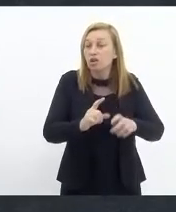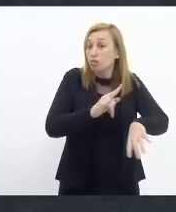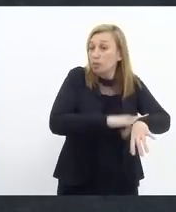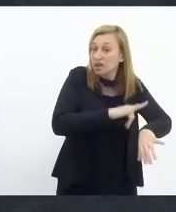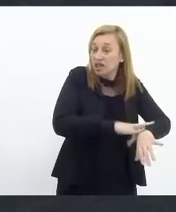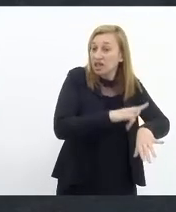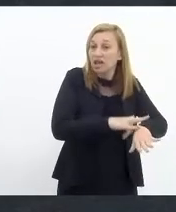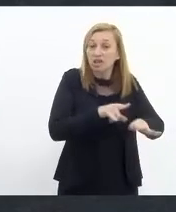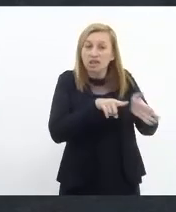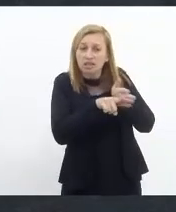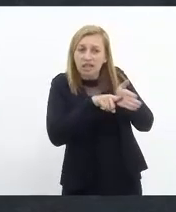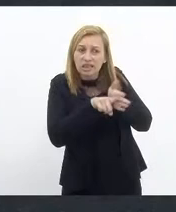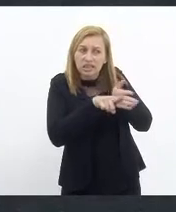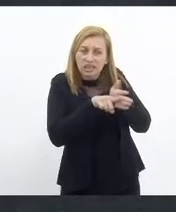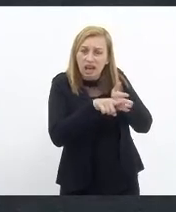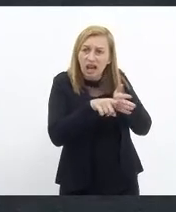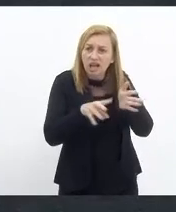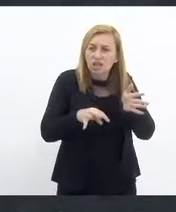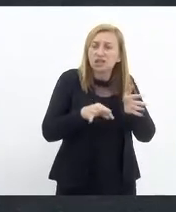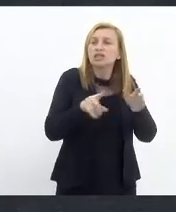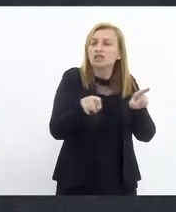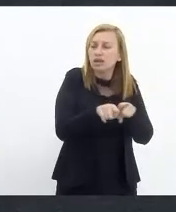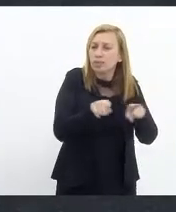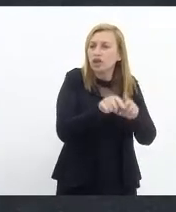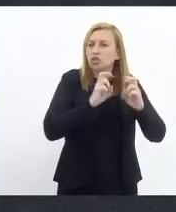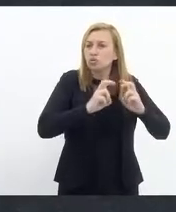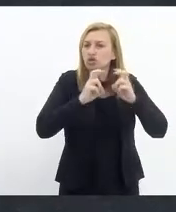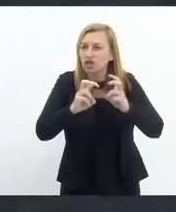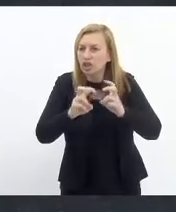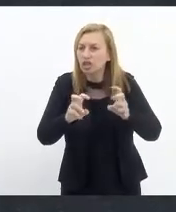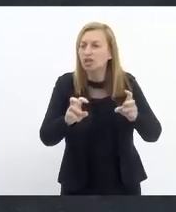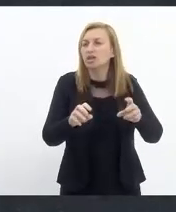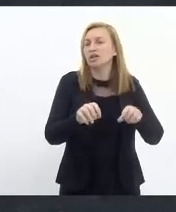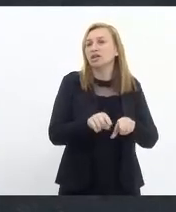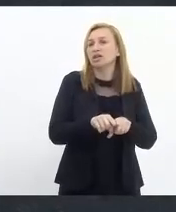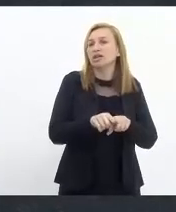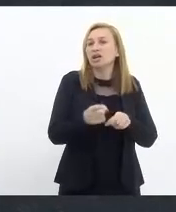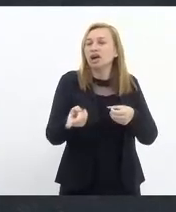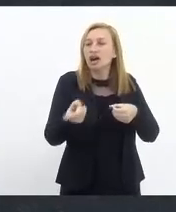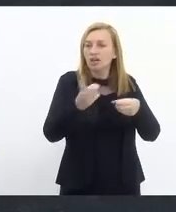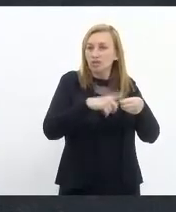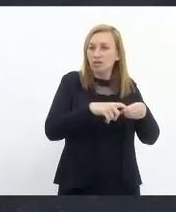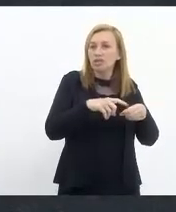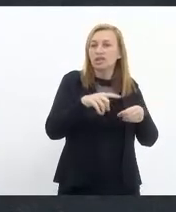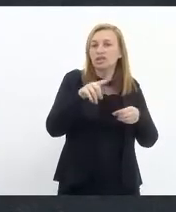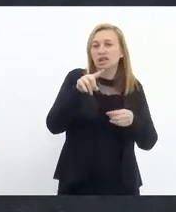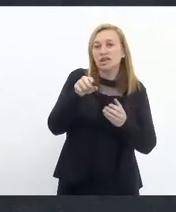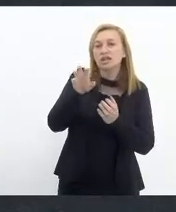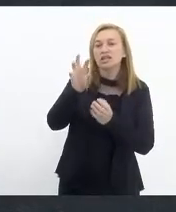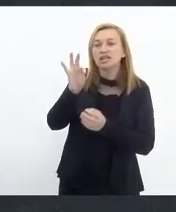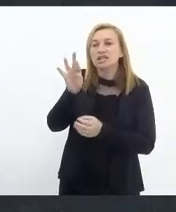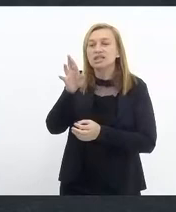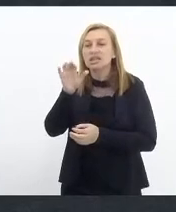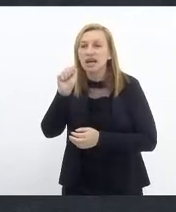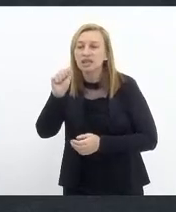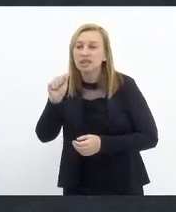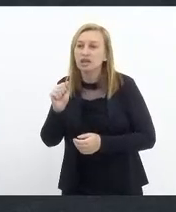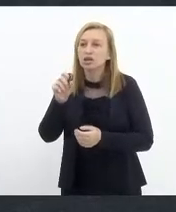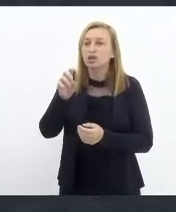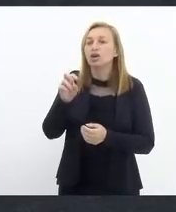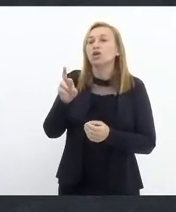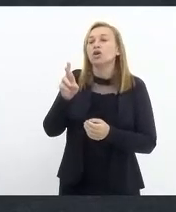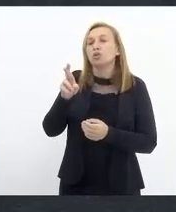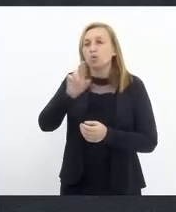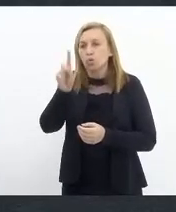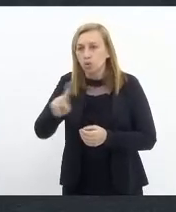analisar as condições dos trens e estações. Retorno do Ramal Santa Cruz do Expresso Central do Brasil, bem